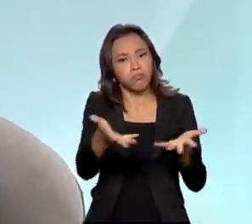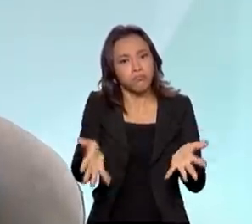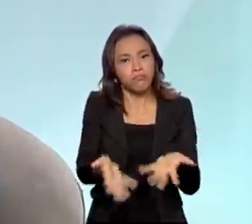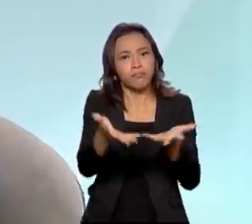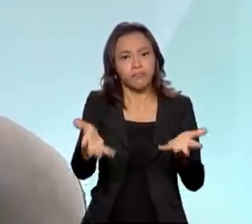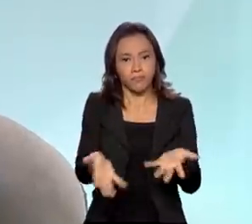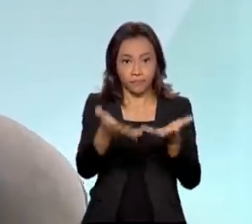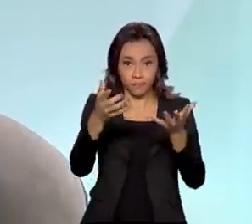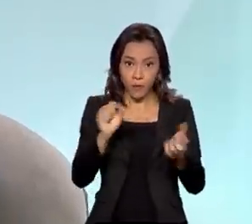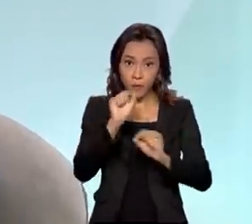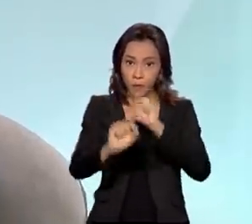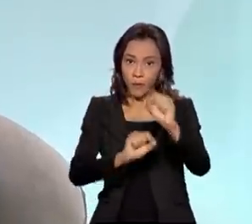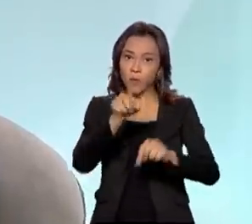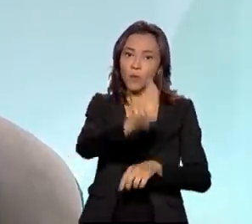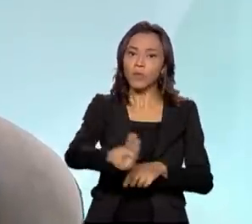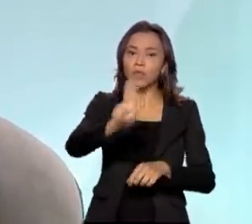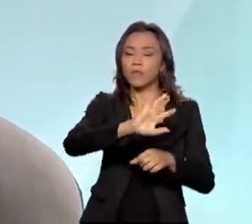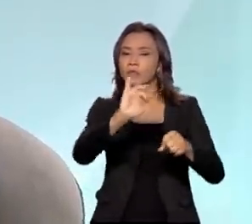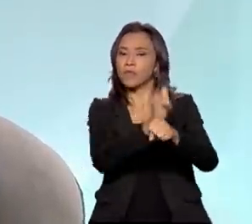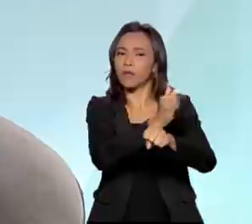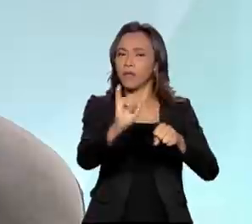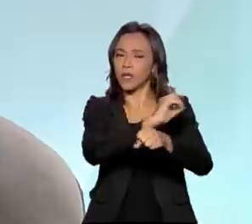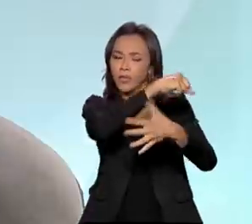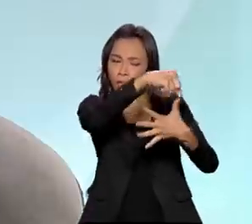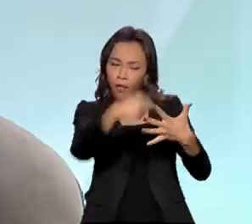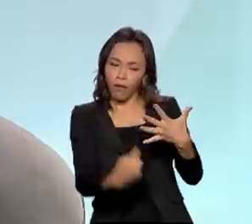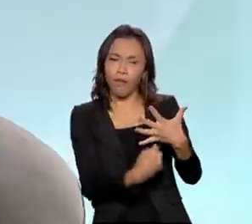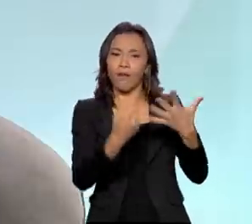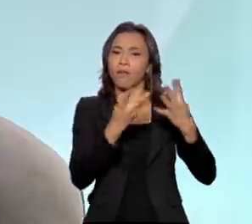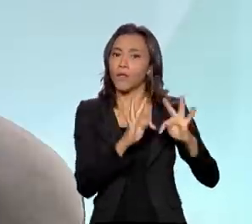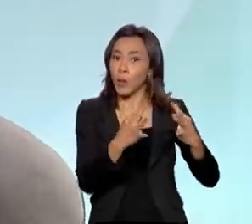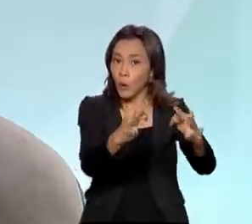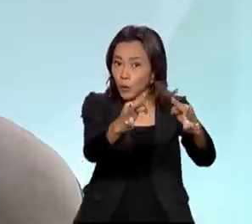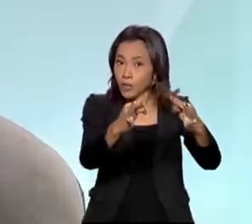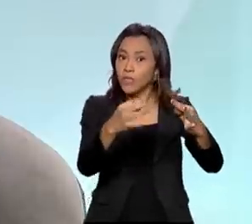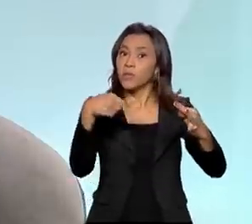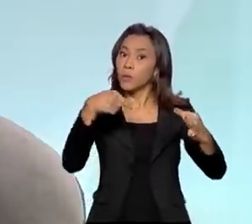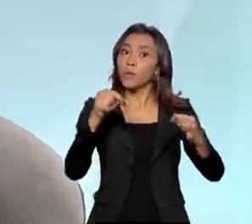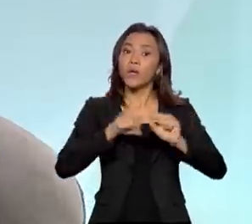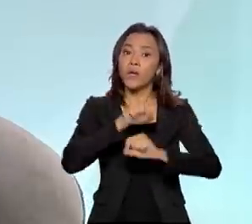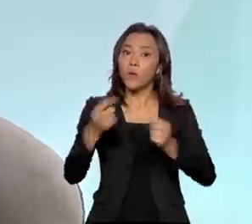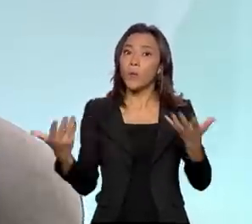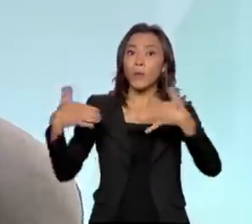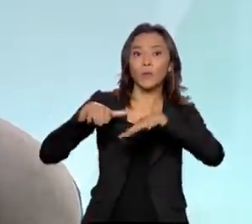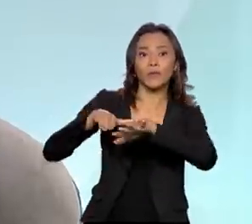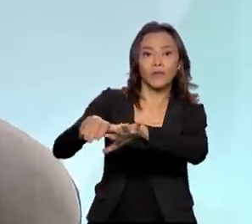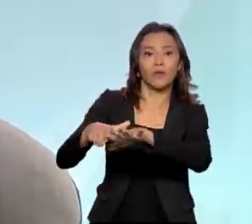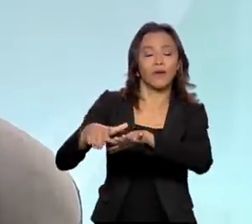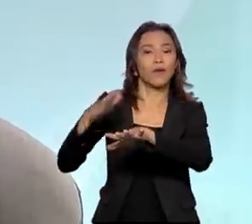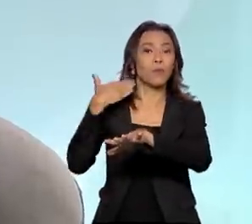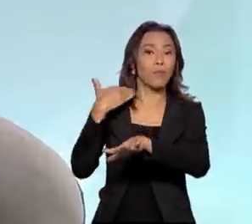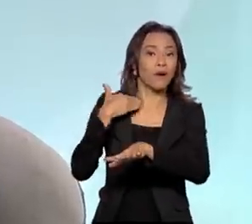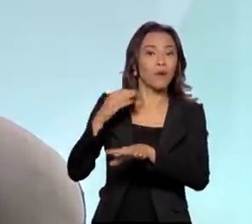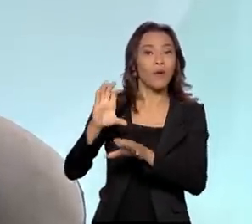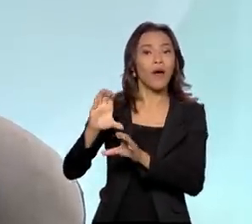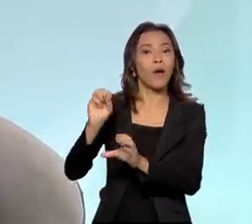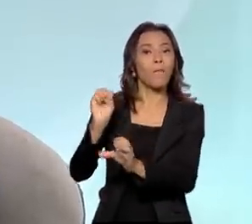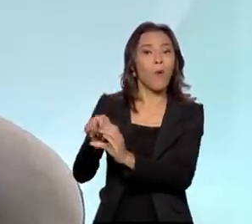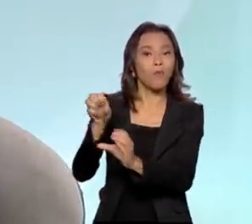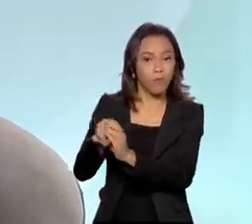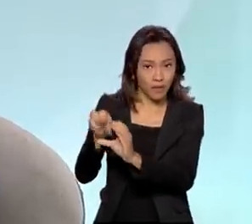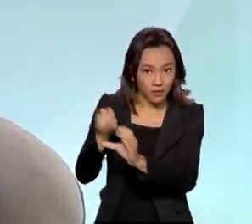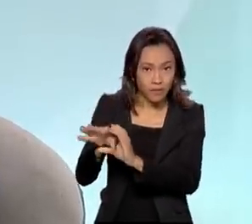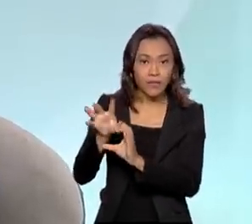com a utilização das ferramentas tecnológicas, uma grande inclusão bancária através da conta poupança digital